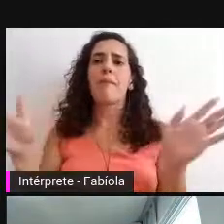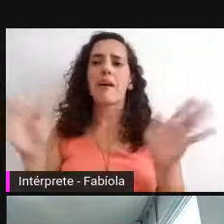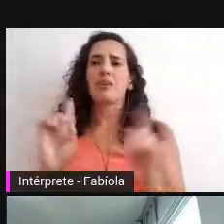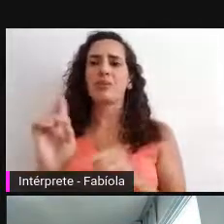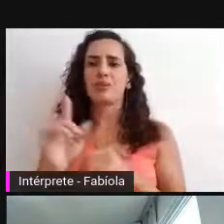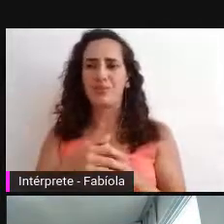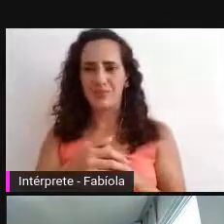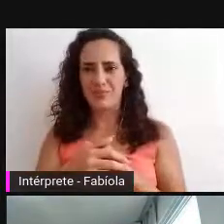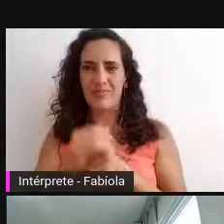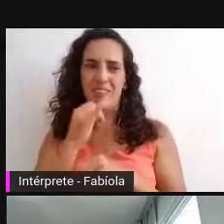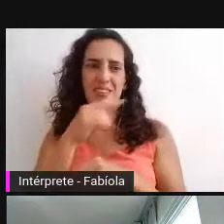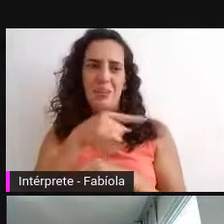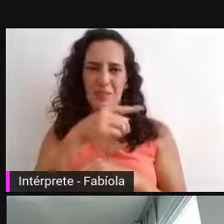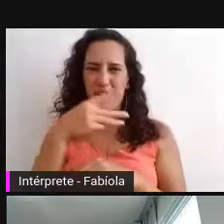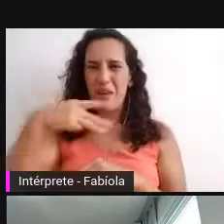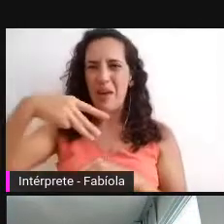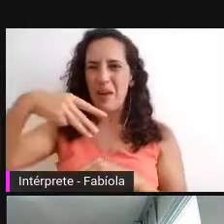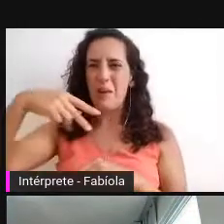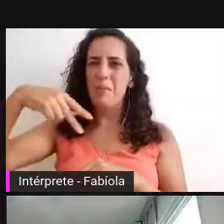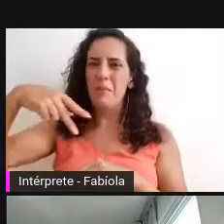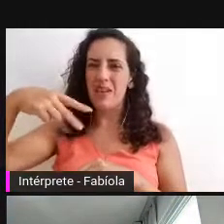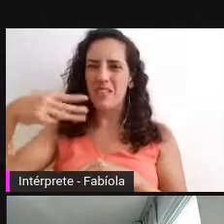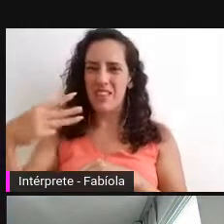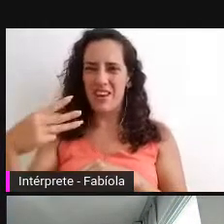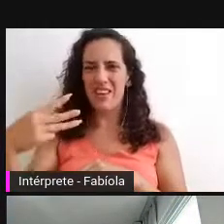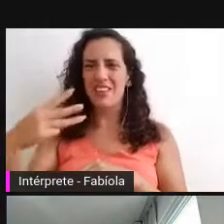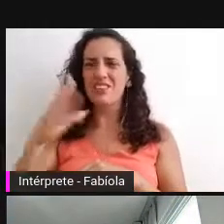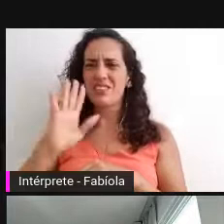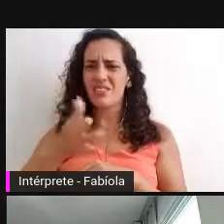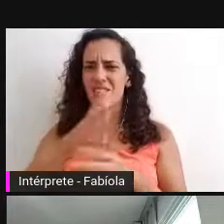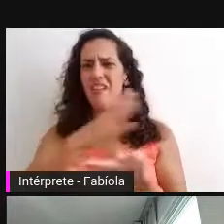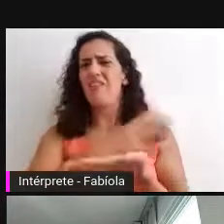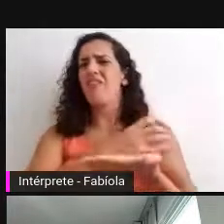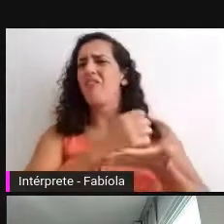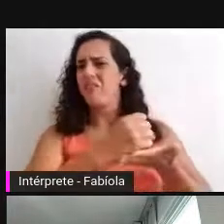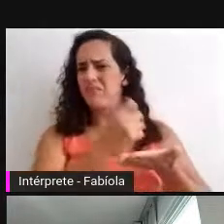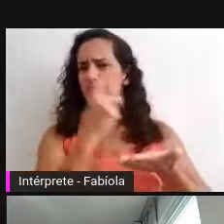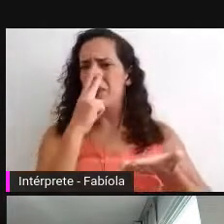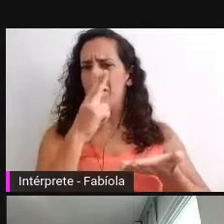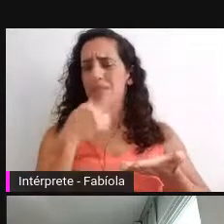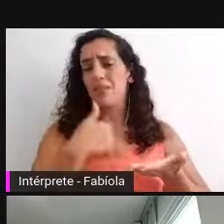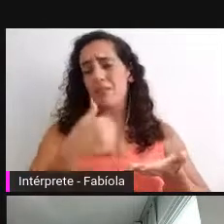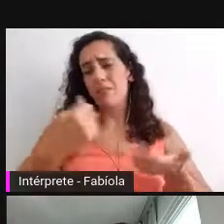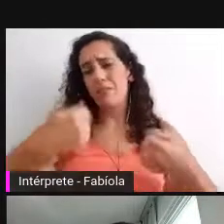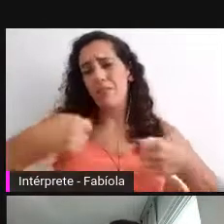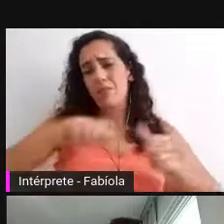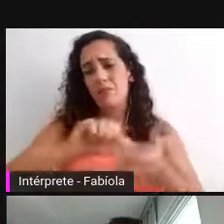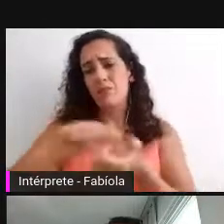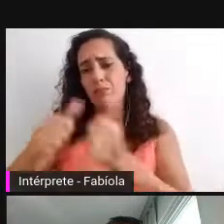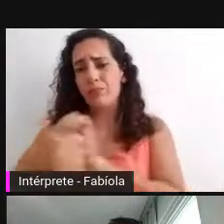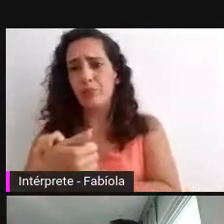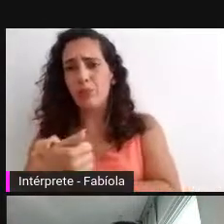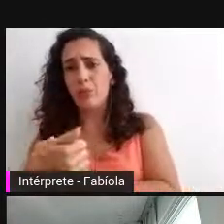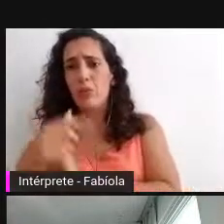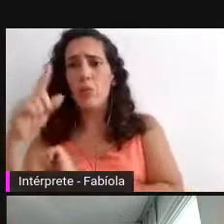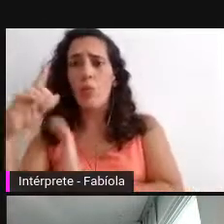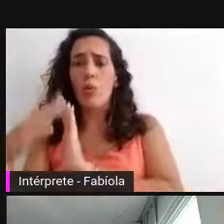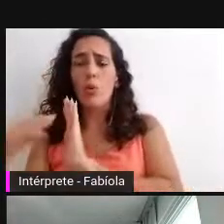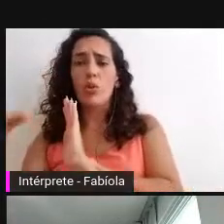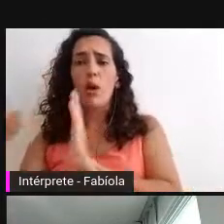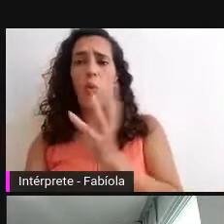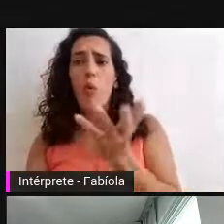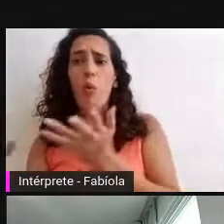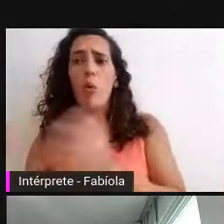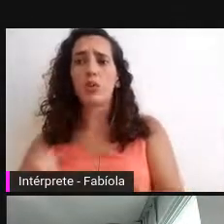que já está morto, já é um formato morto, eu teria que convertê-lo para o formato atual, de acordo com o referencial da